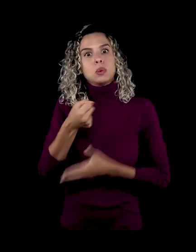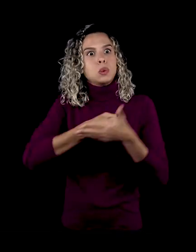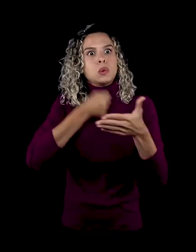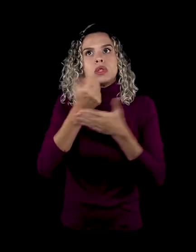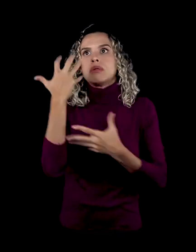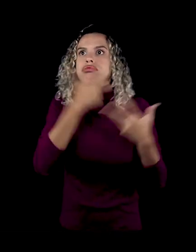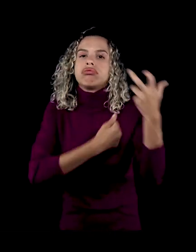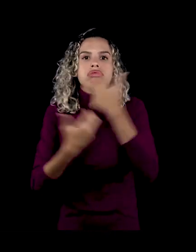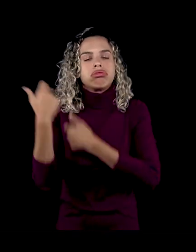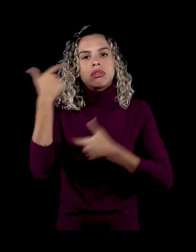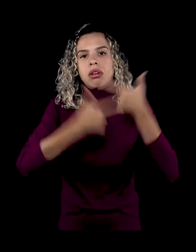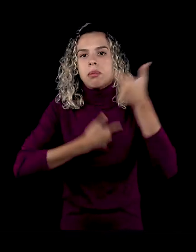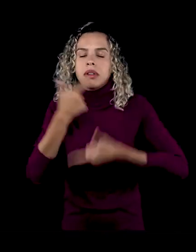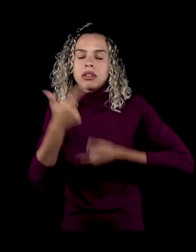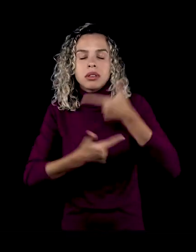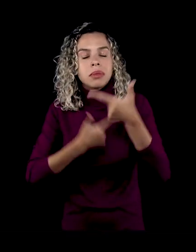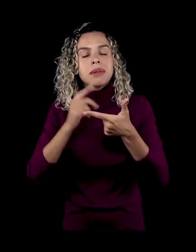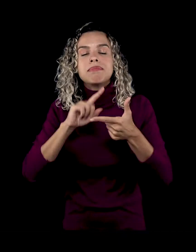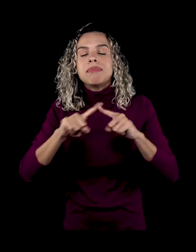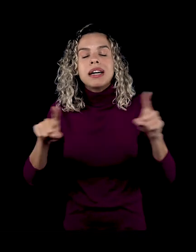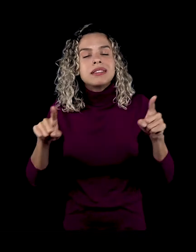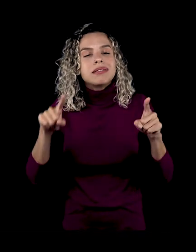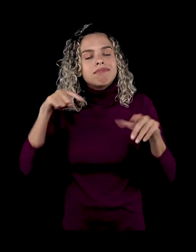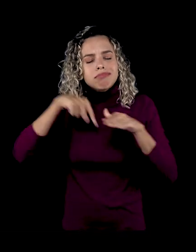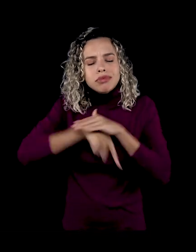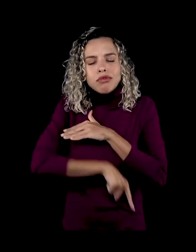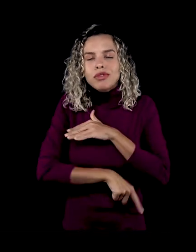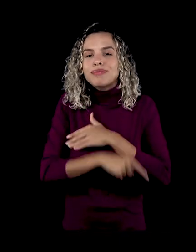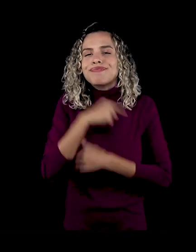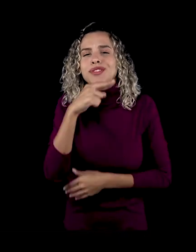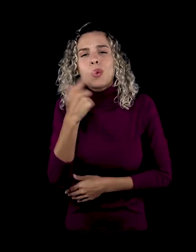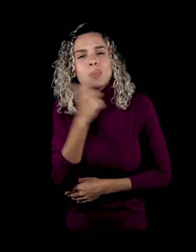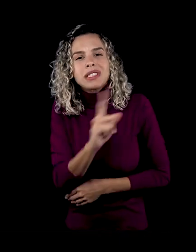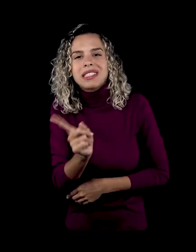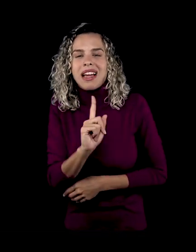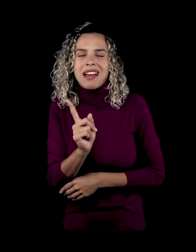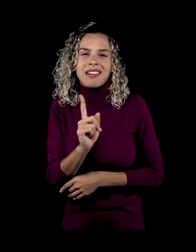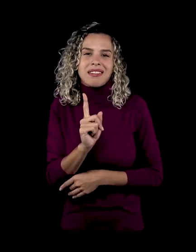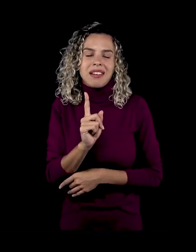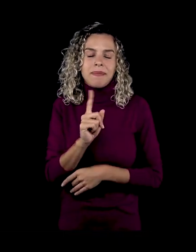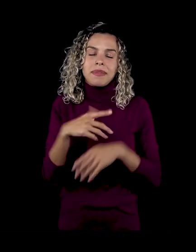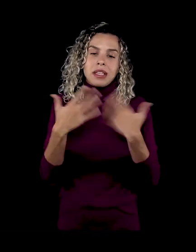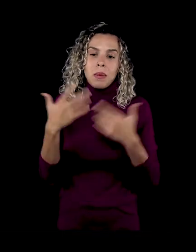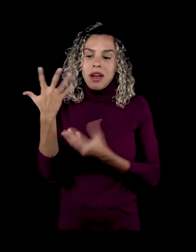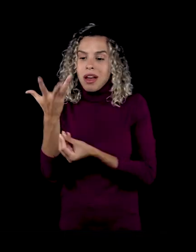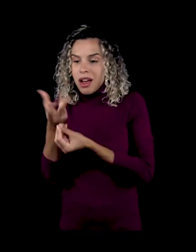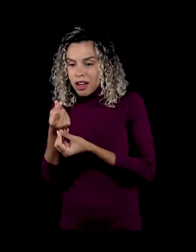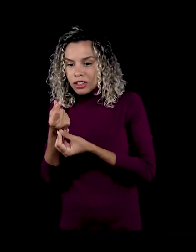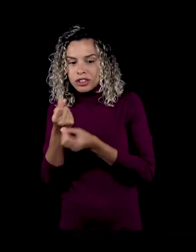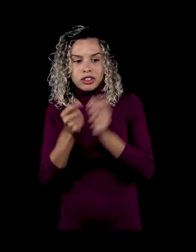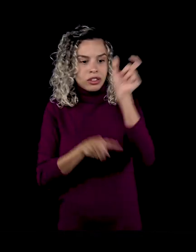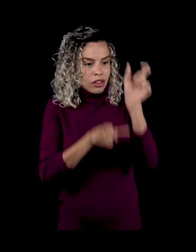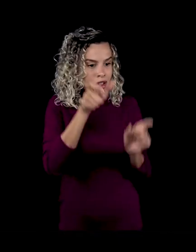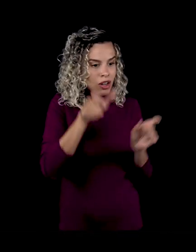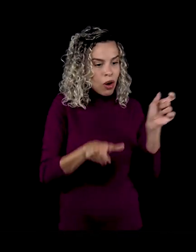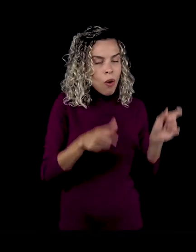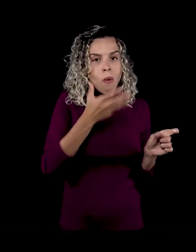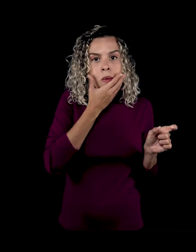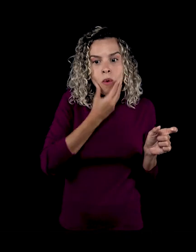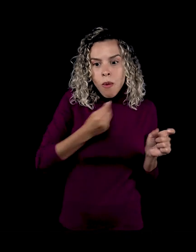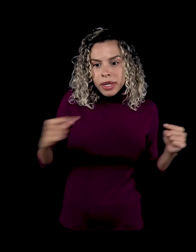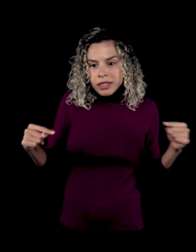põem no seu trabalho. Então eu acho que essa ligação de arte e produção de homens é